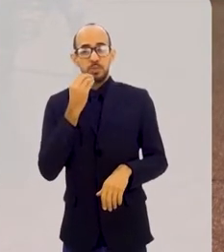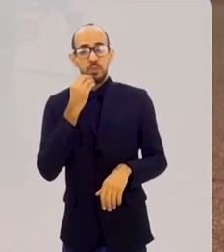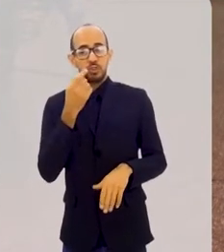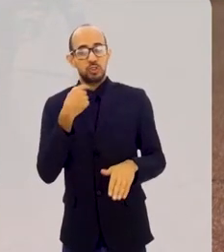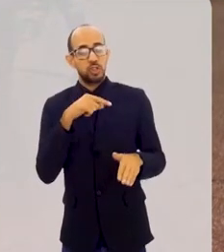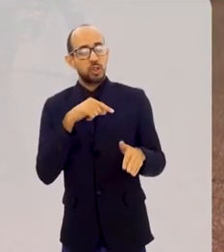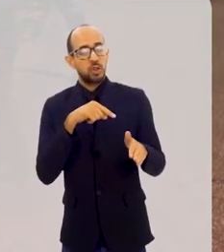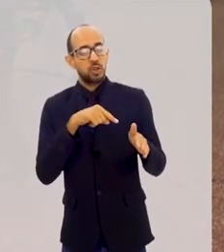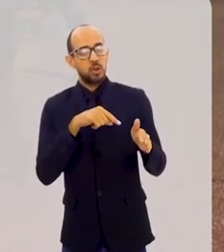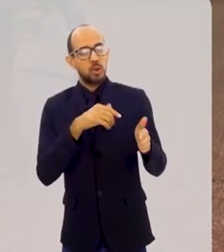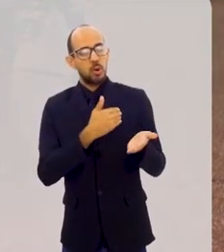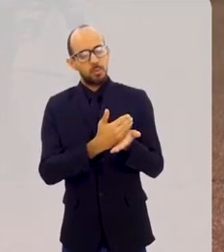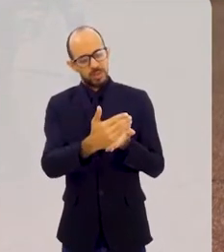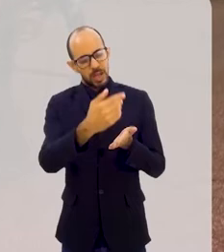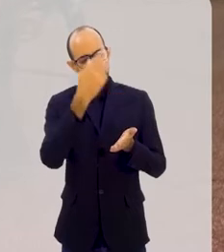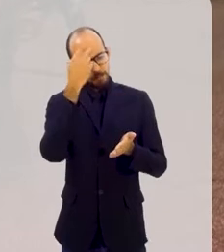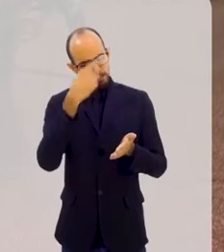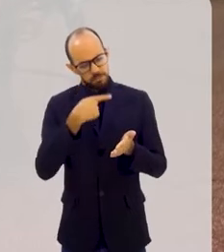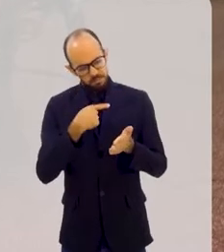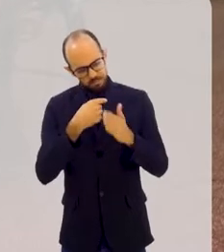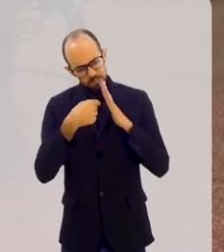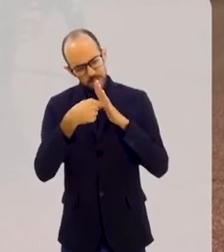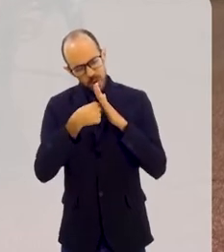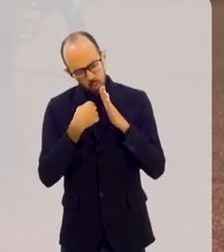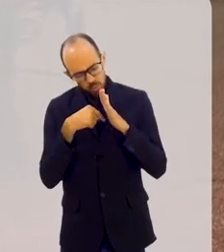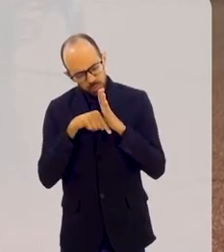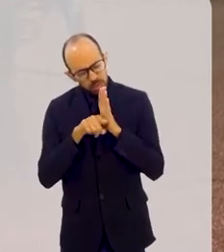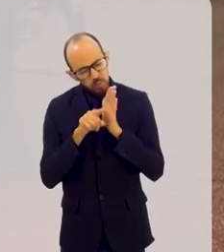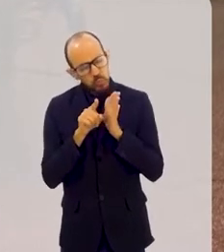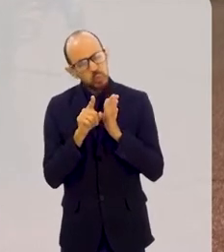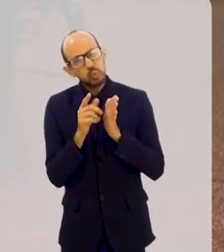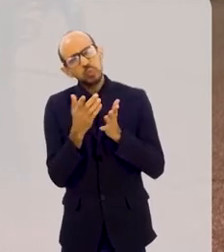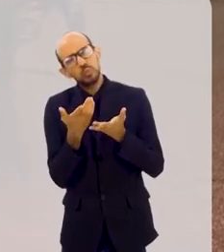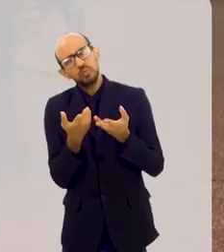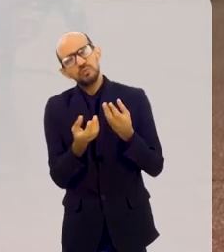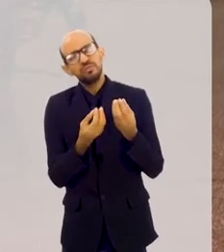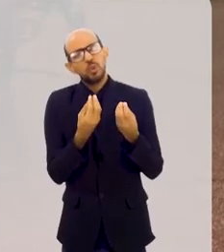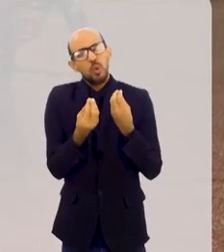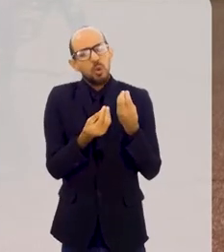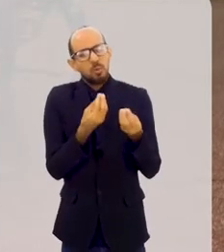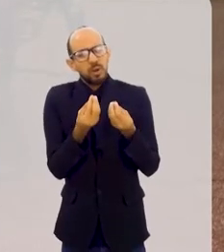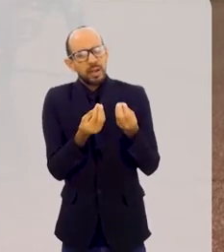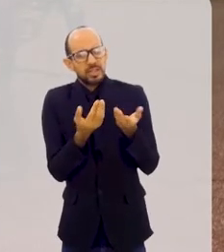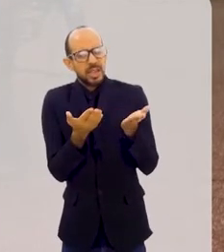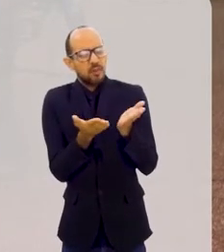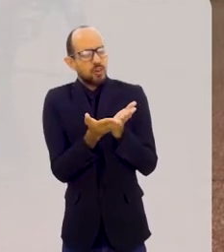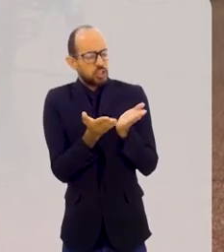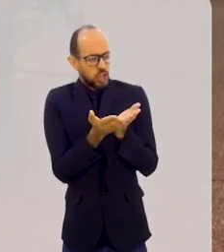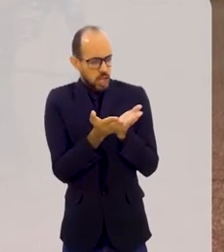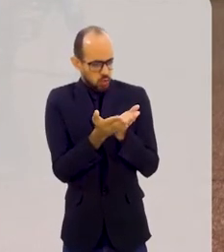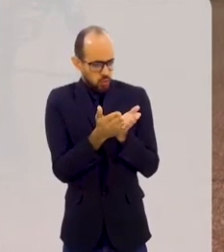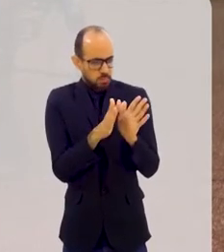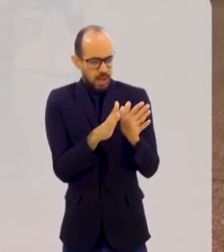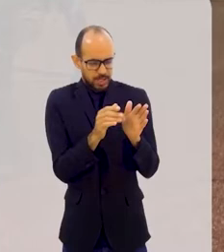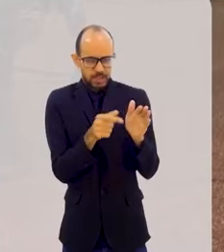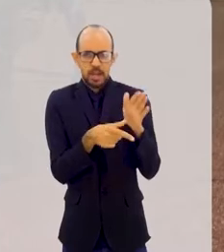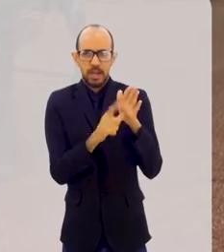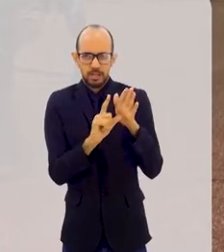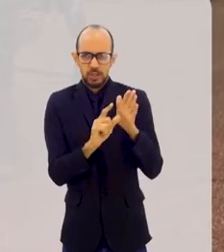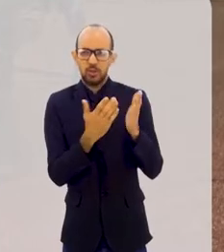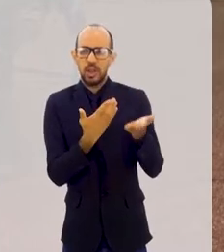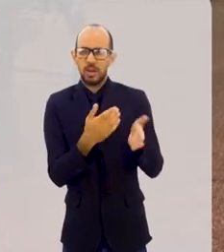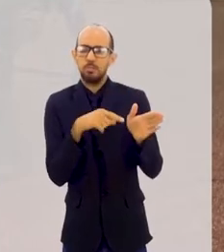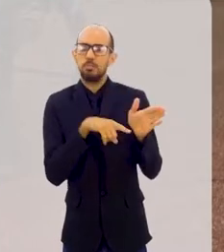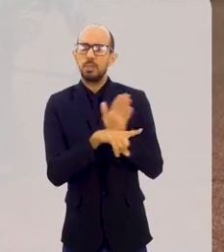perguntando o que é ser evangélico. O que é ser evangélico. Mas eu vou fazer uma pergunta primeiro.